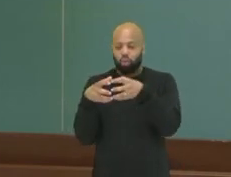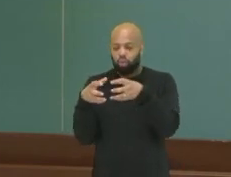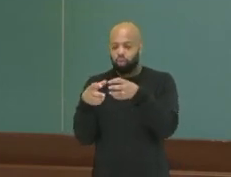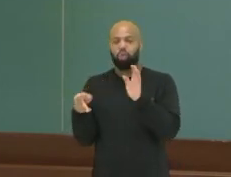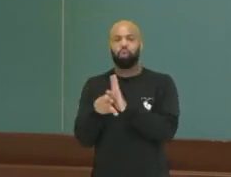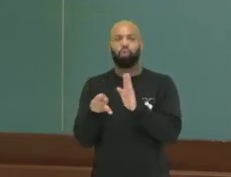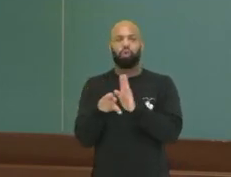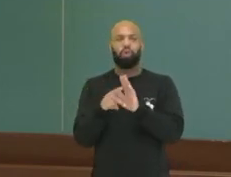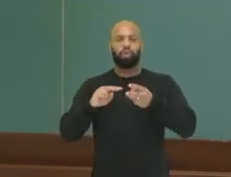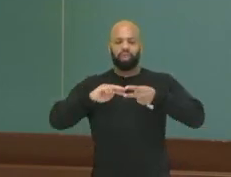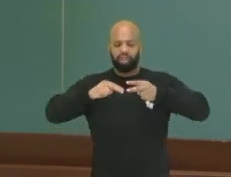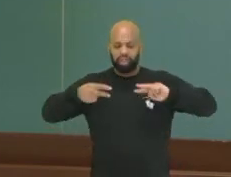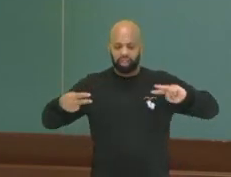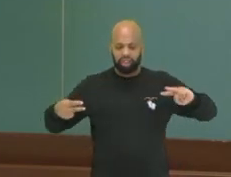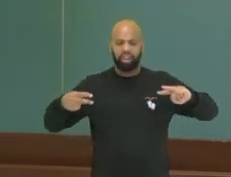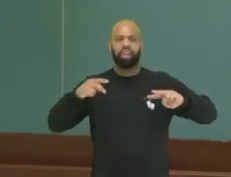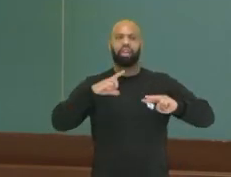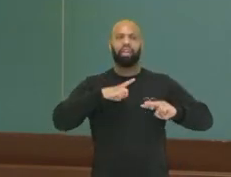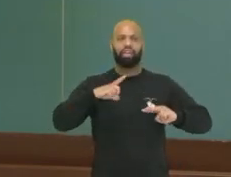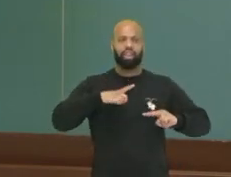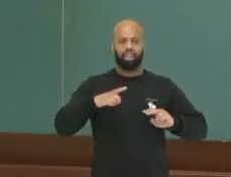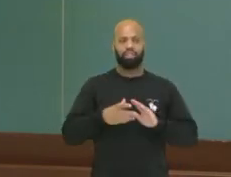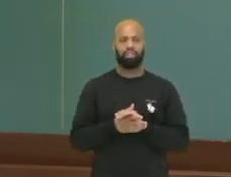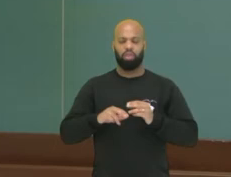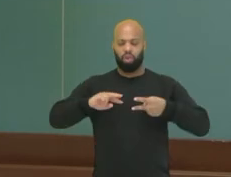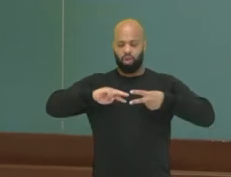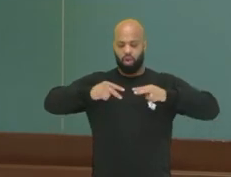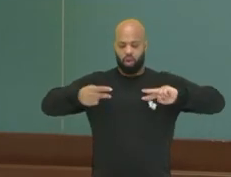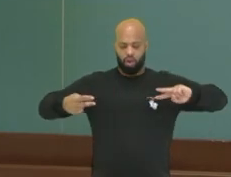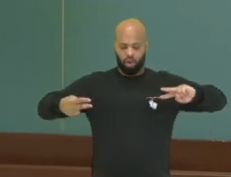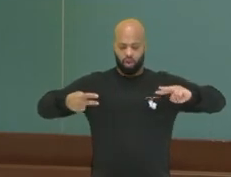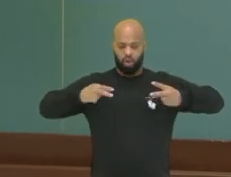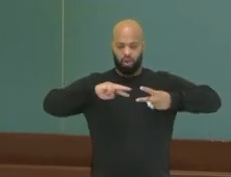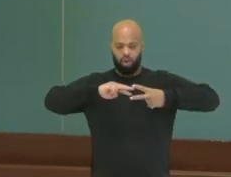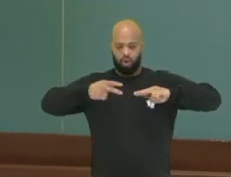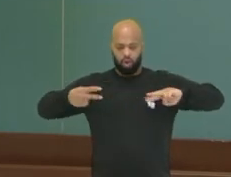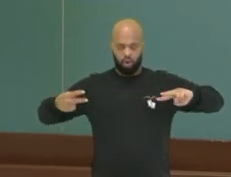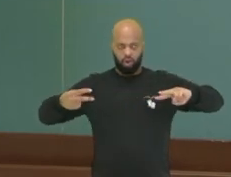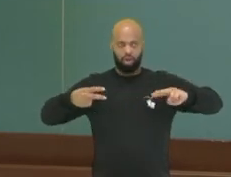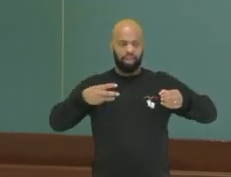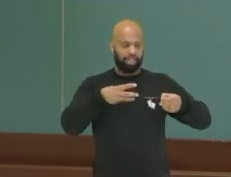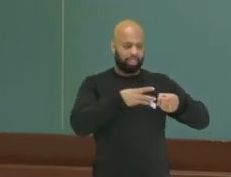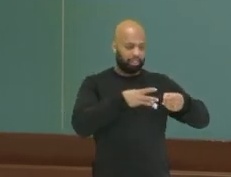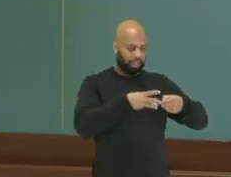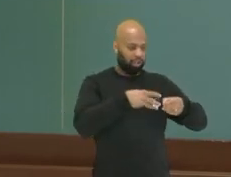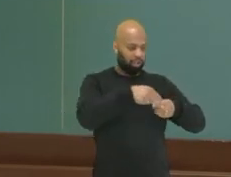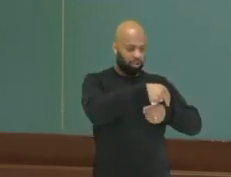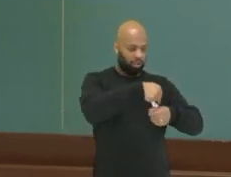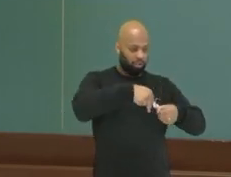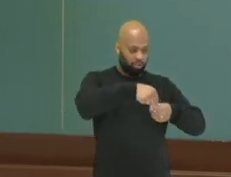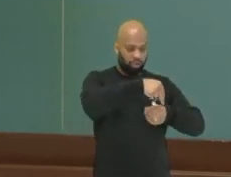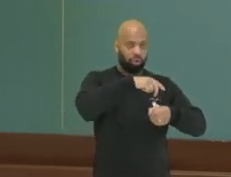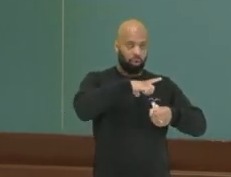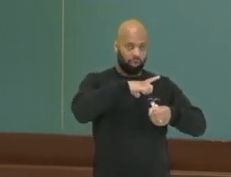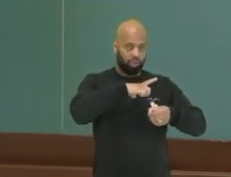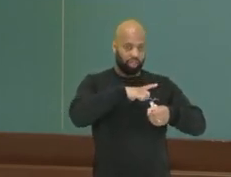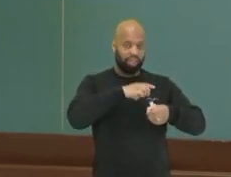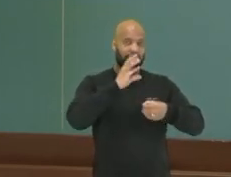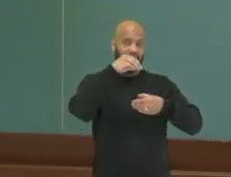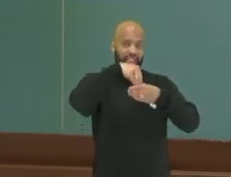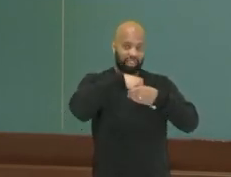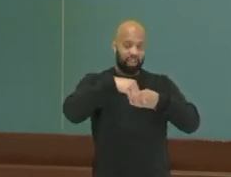Essa cadeia de DNA aqui de dupla hélice, ok? Então, célula eucarionte, o núcleo da célula,